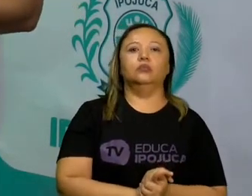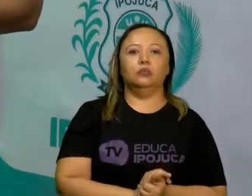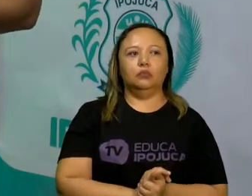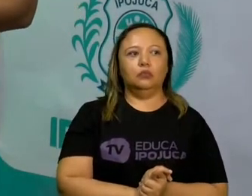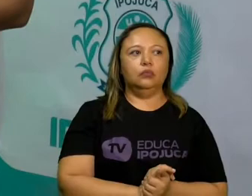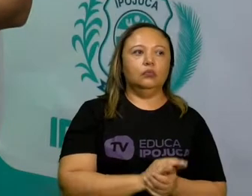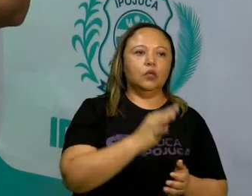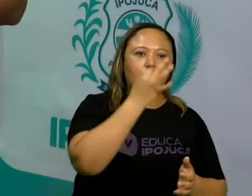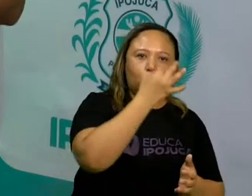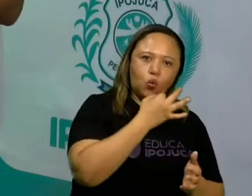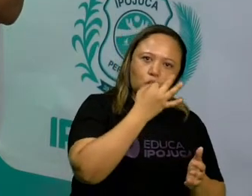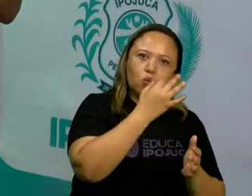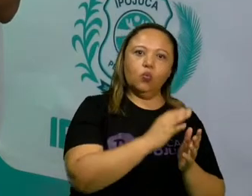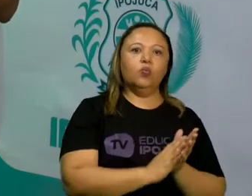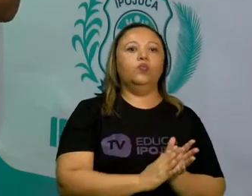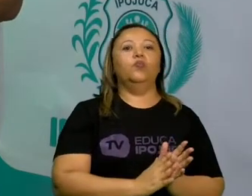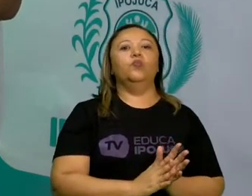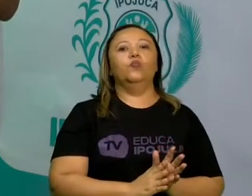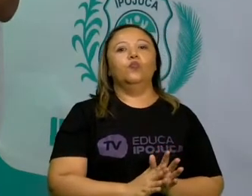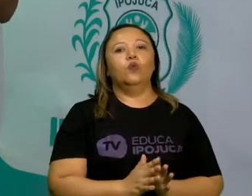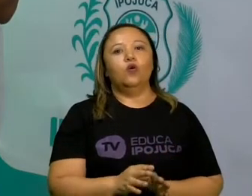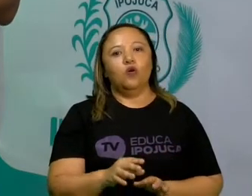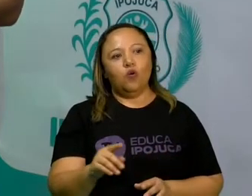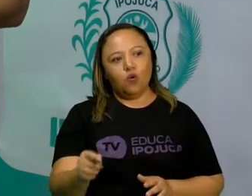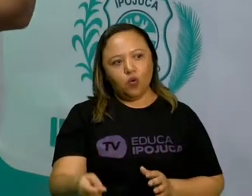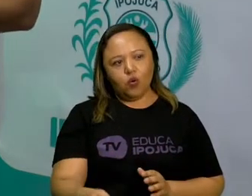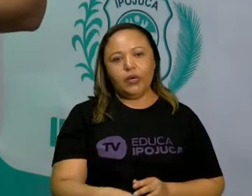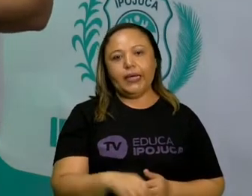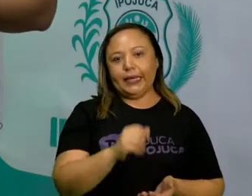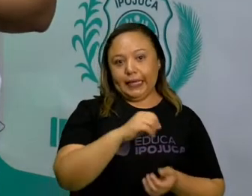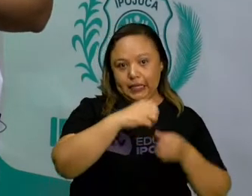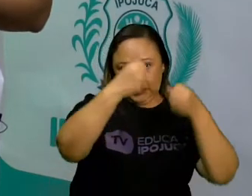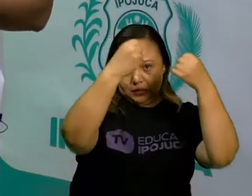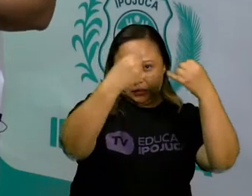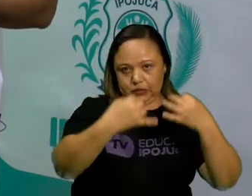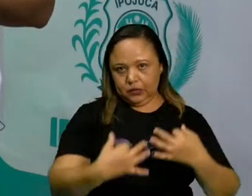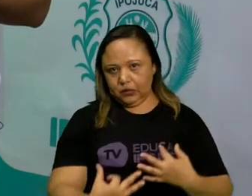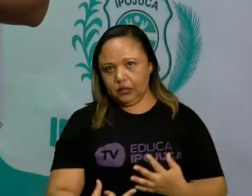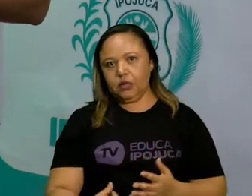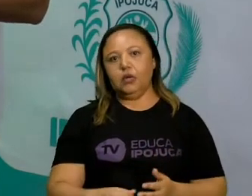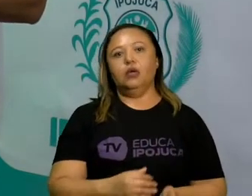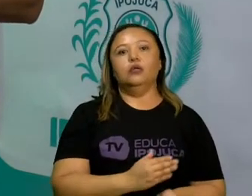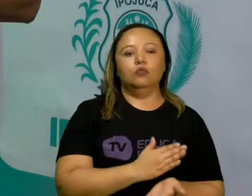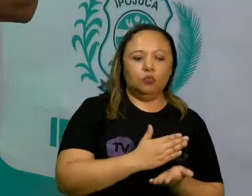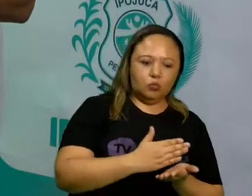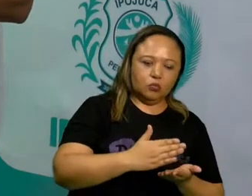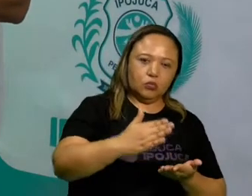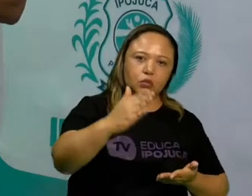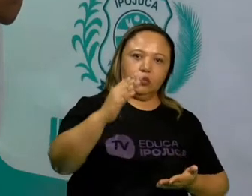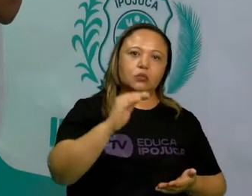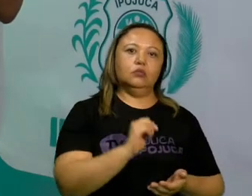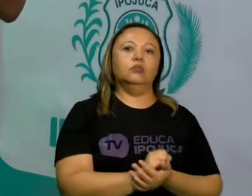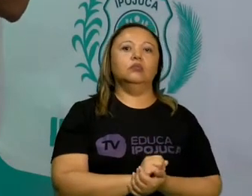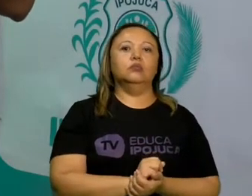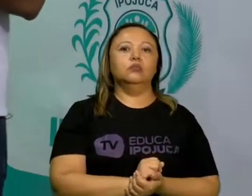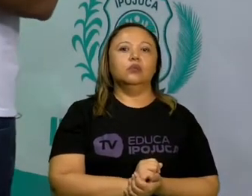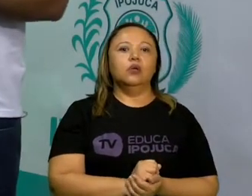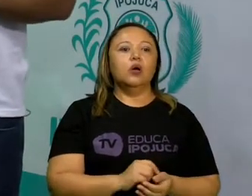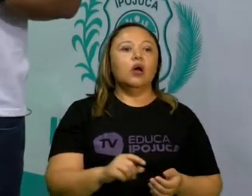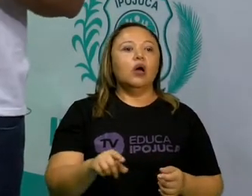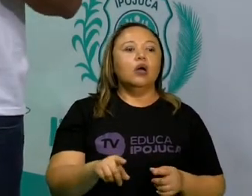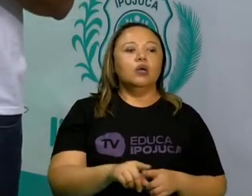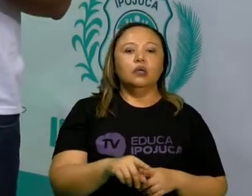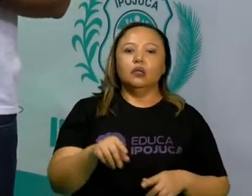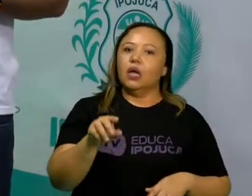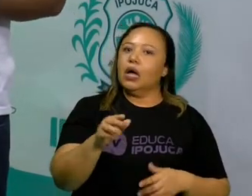eu falei, pela oralidade, sendo desconhecidas suas origens e foram provenientes de fragmentos, muitas vezes de